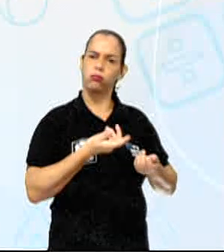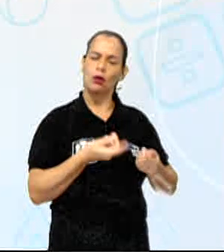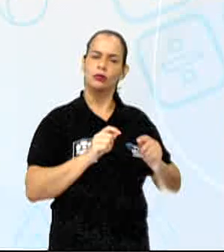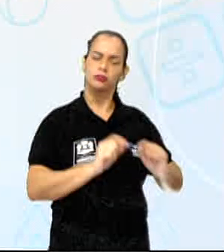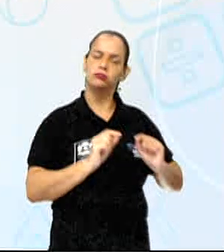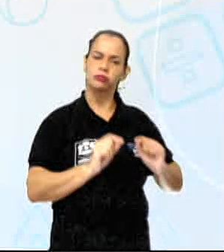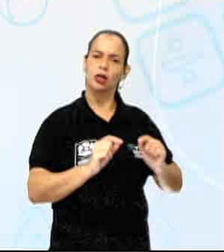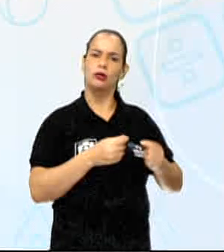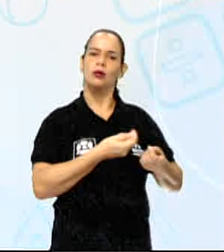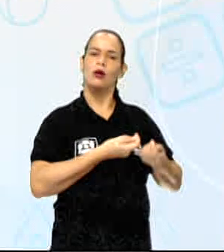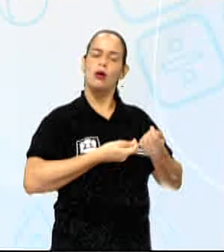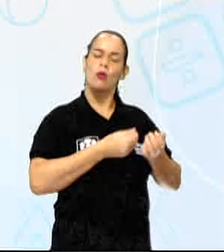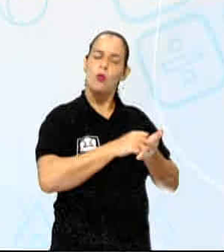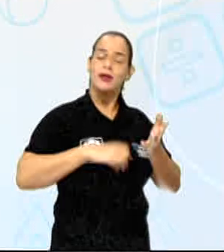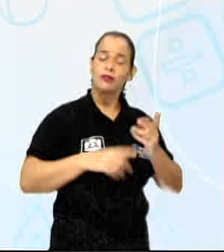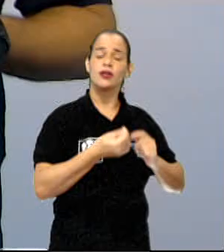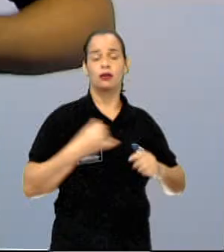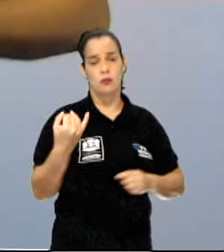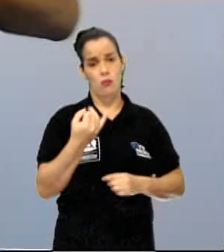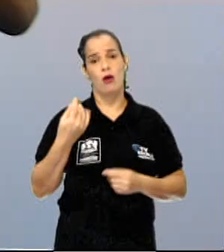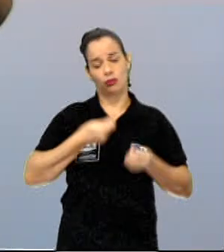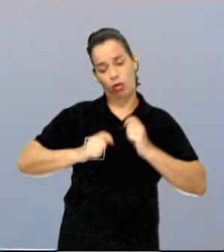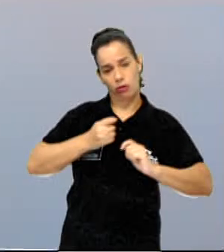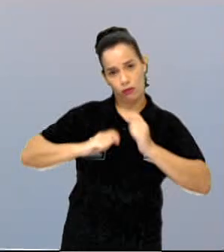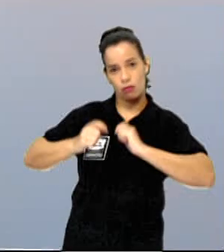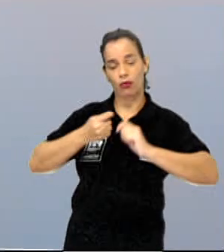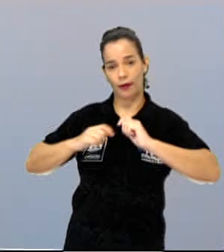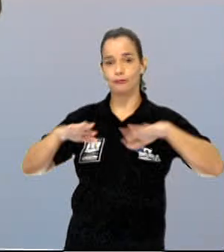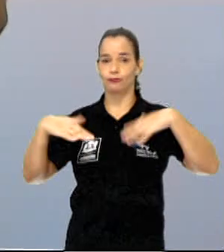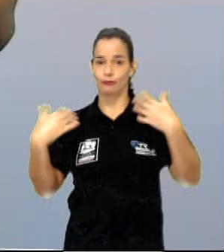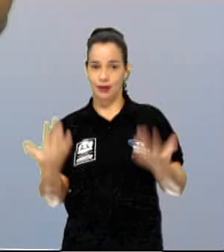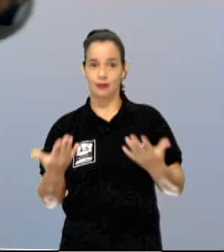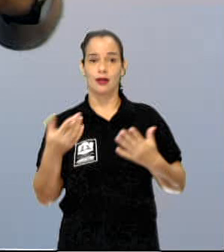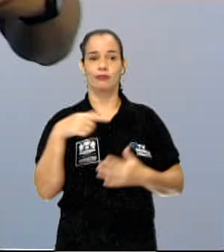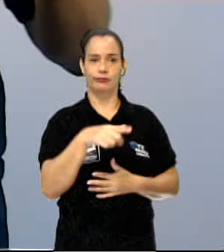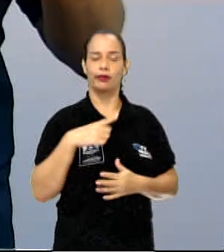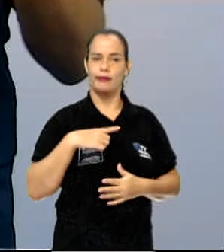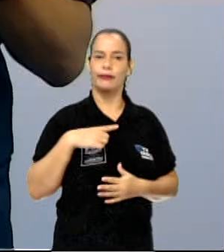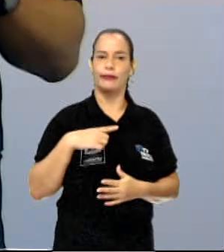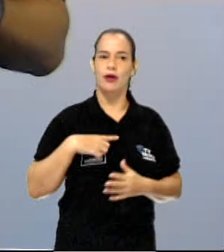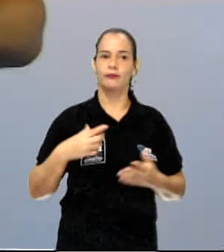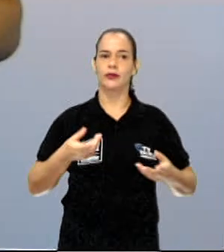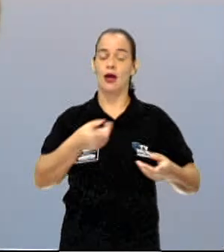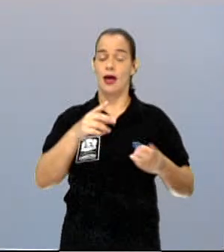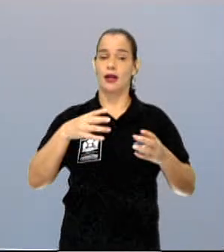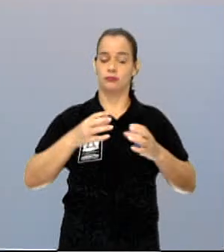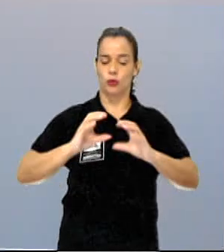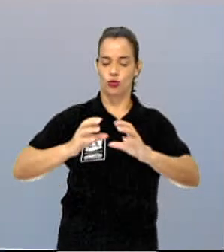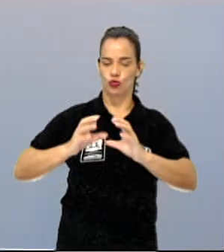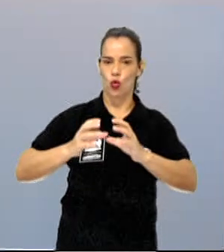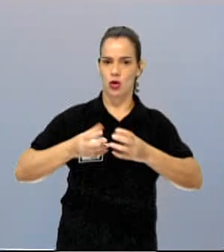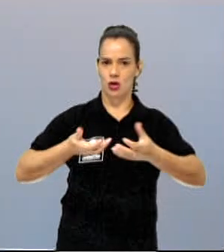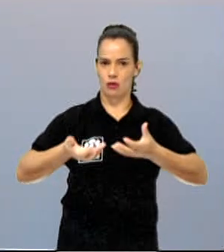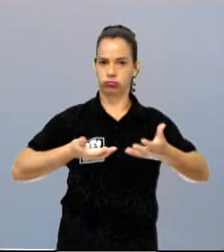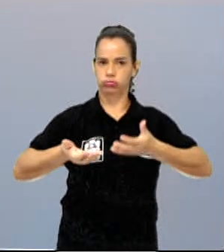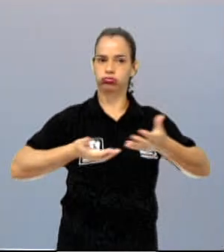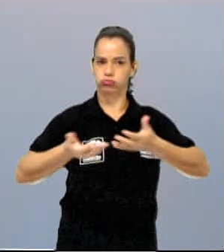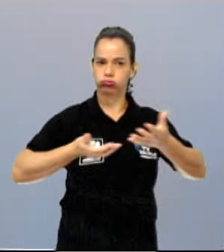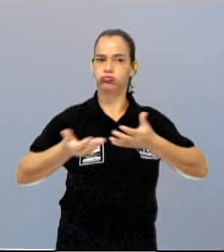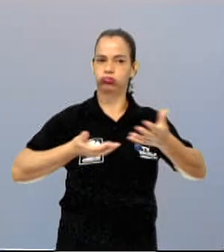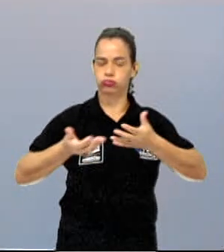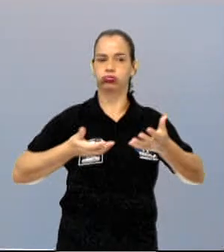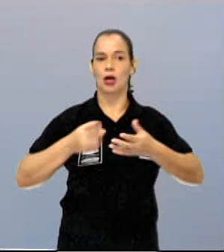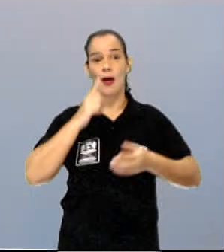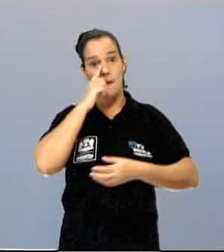de renda para muita gente. Certo? Então, as quebradeiras de babassu, elas pegam esses coquinhos e elas têm uma atividade um pouco